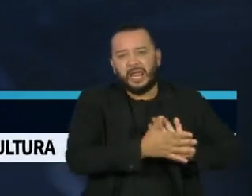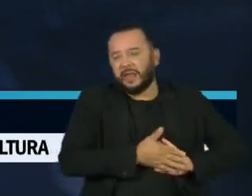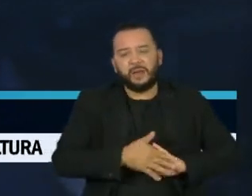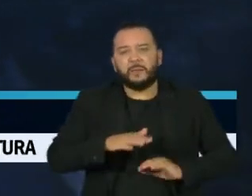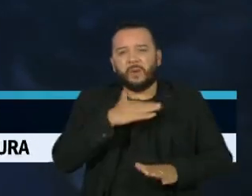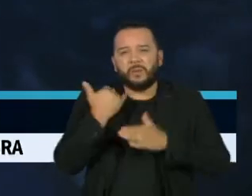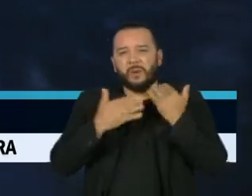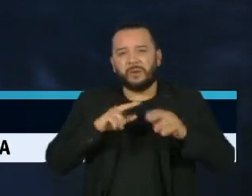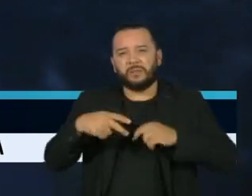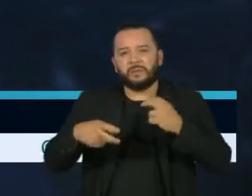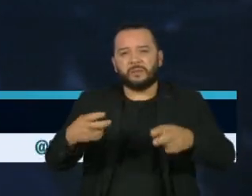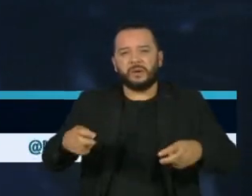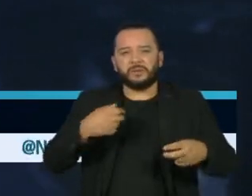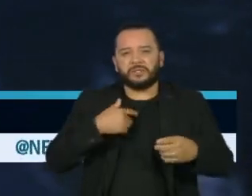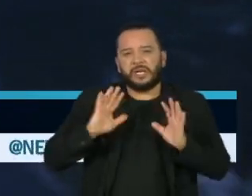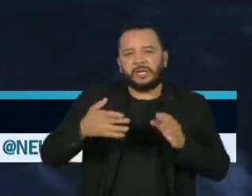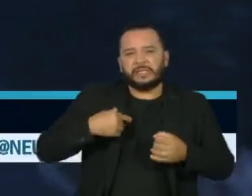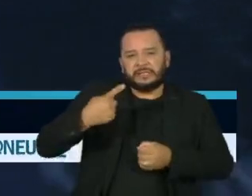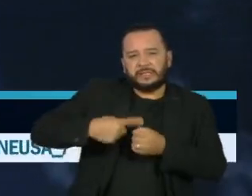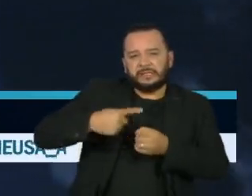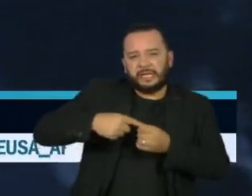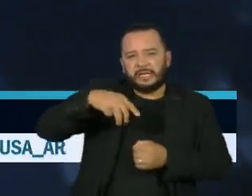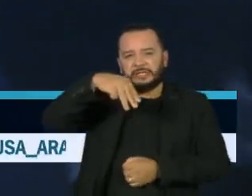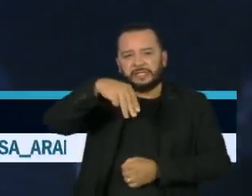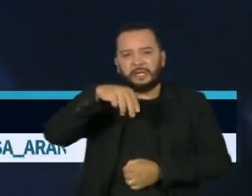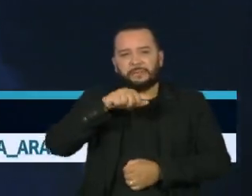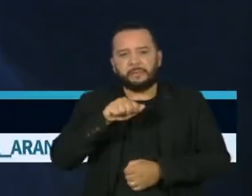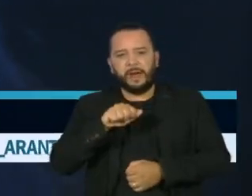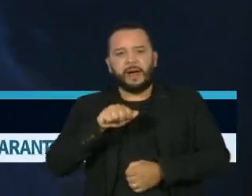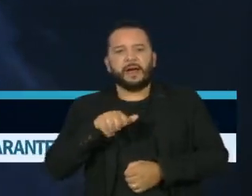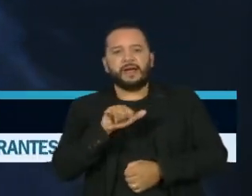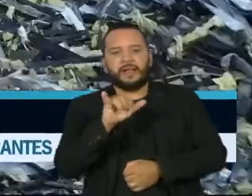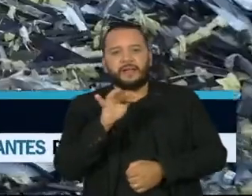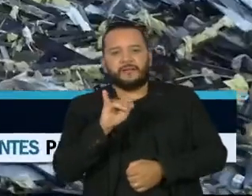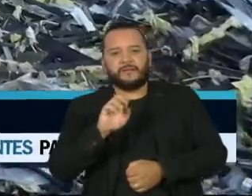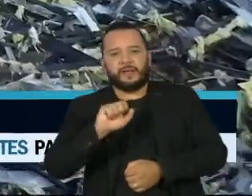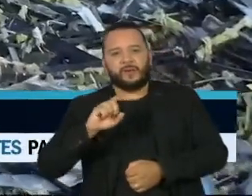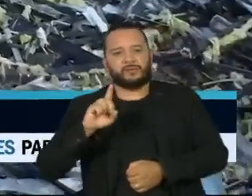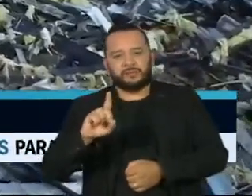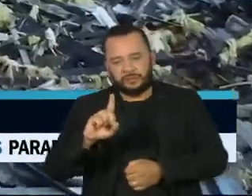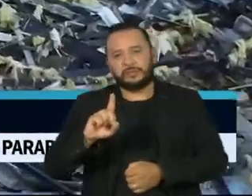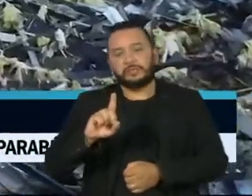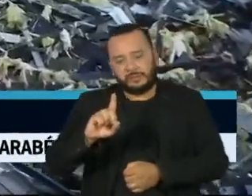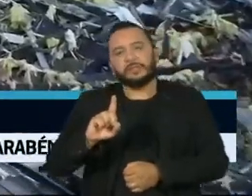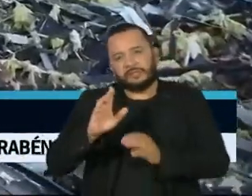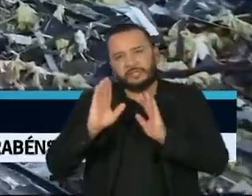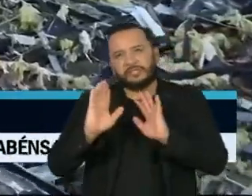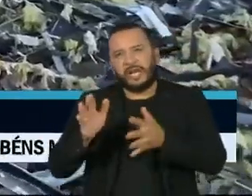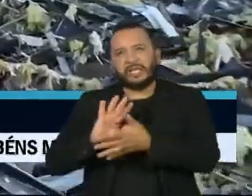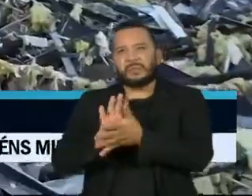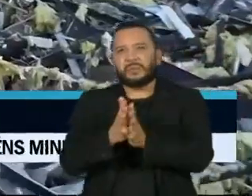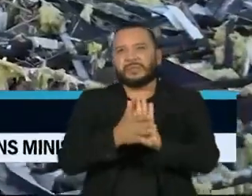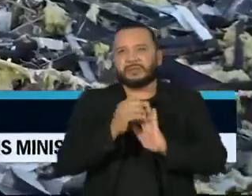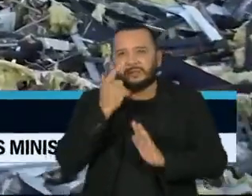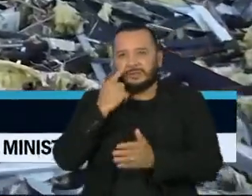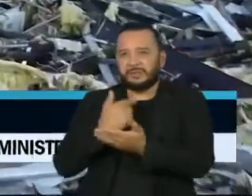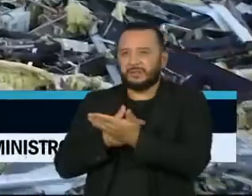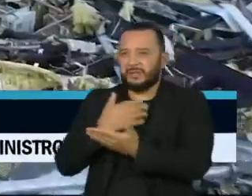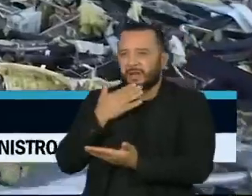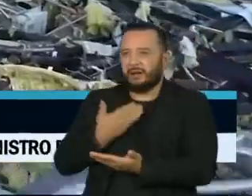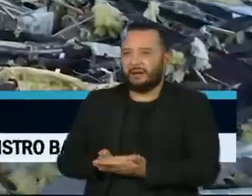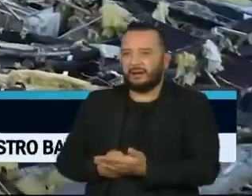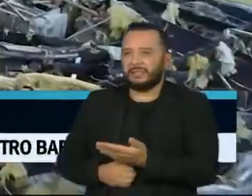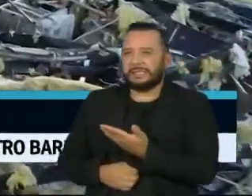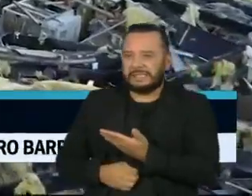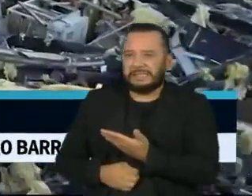A pequena cidade histórica de Mayfield, no Kentucky, foi completamente destruída. Não sobrou praticamente nada